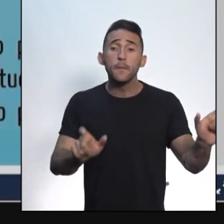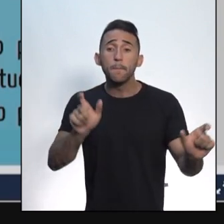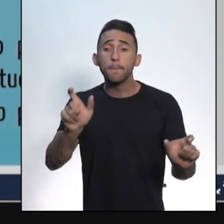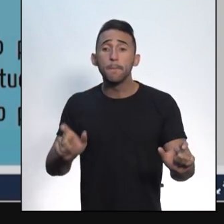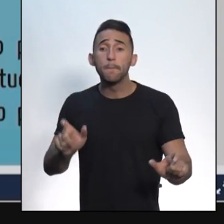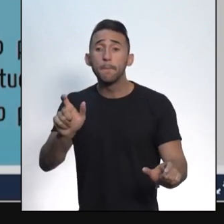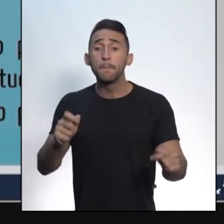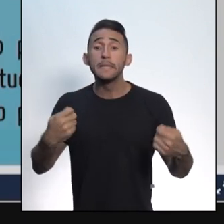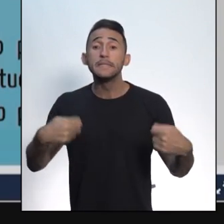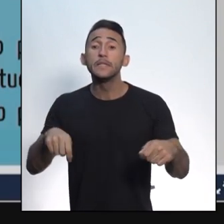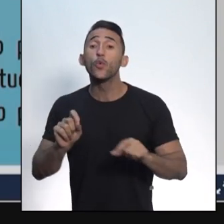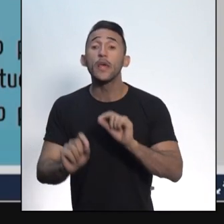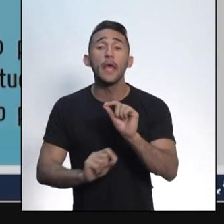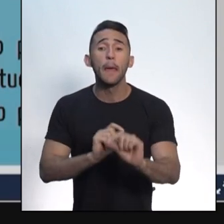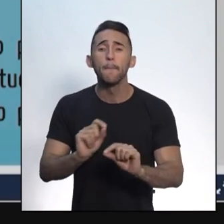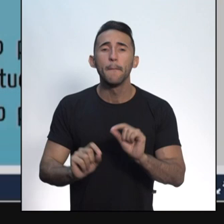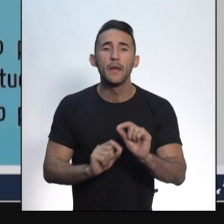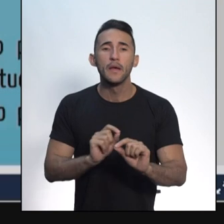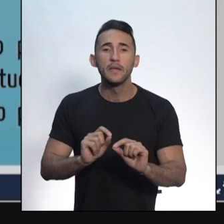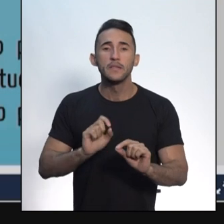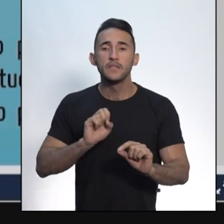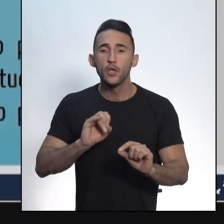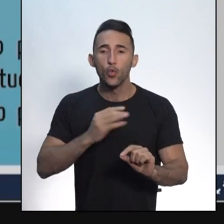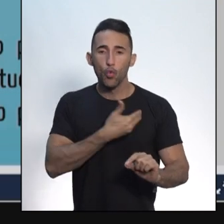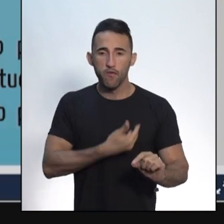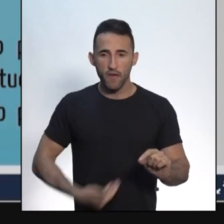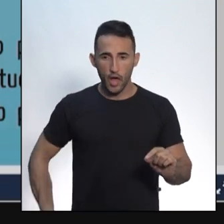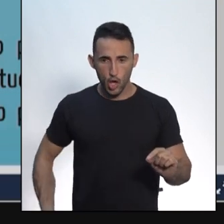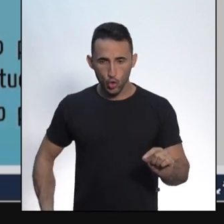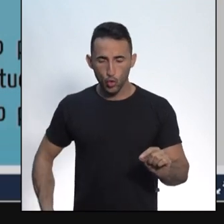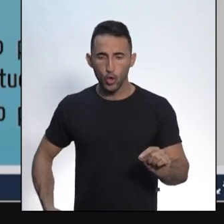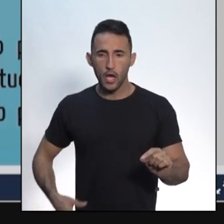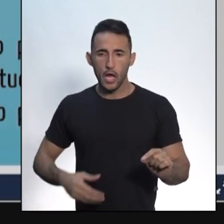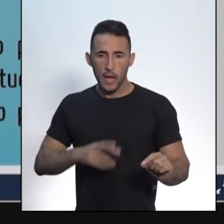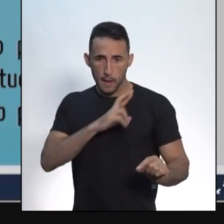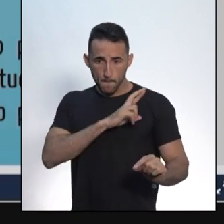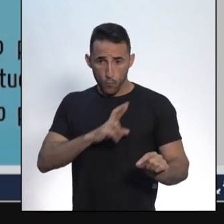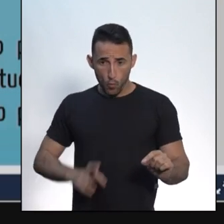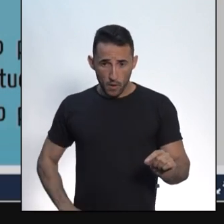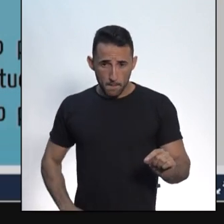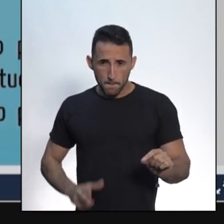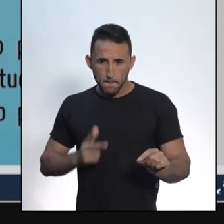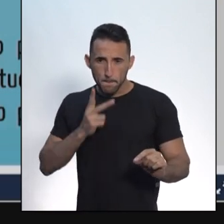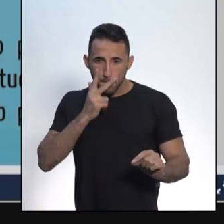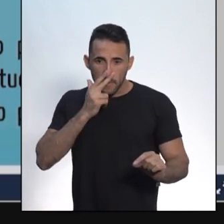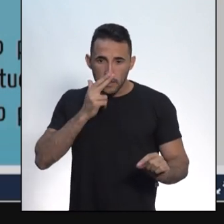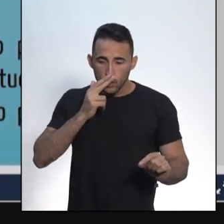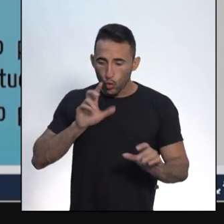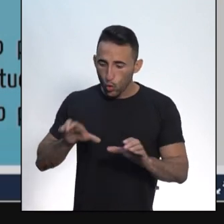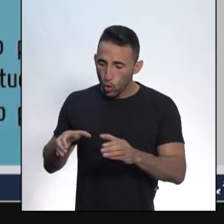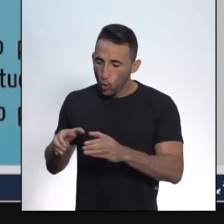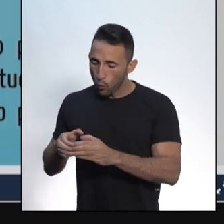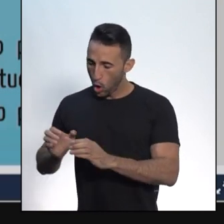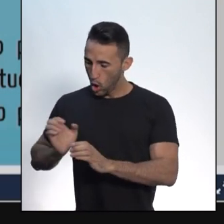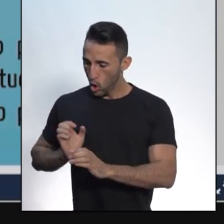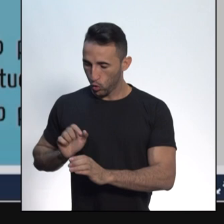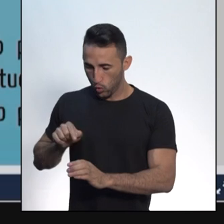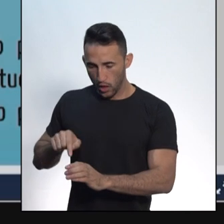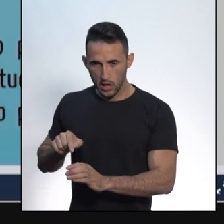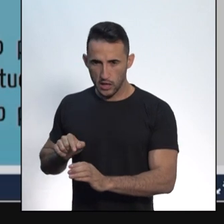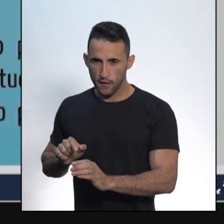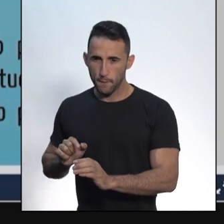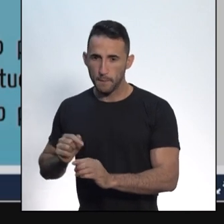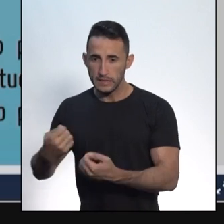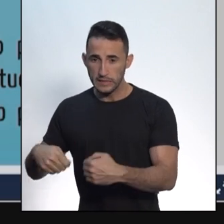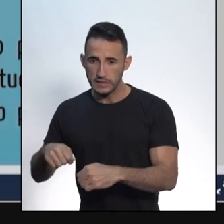governo. Um governo republicano, ele não governa para o interesse de um pequeno número de pessoas. Um